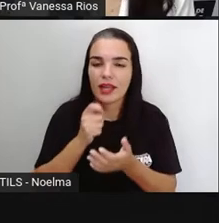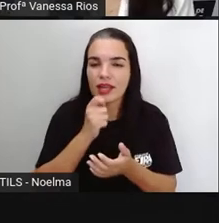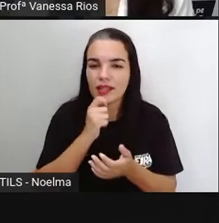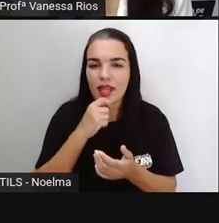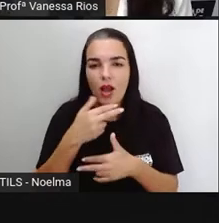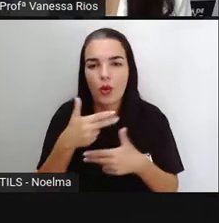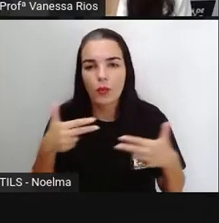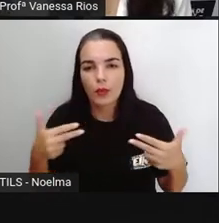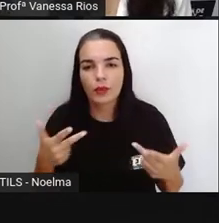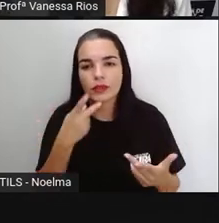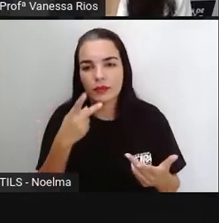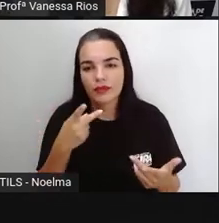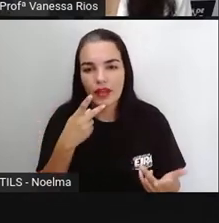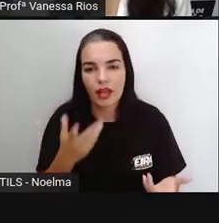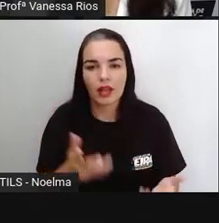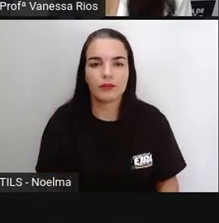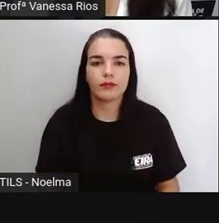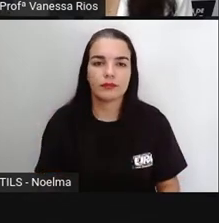intenção.